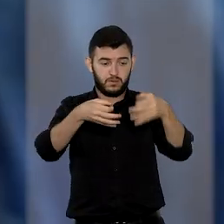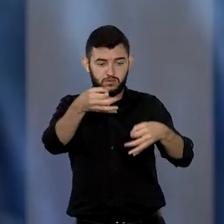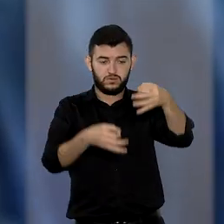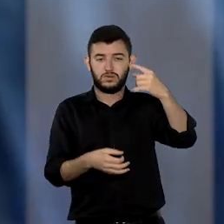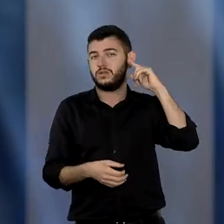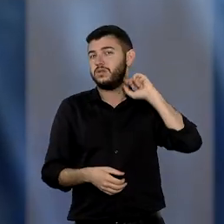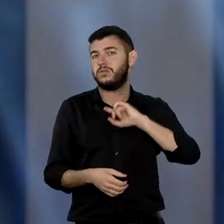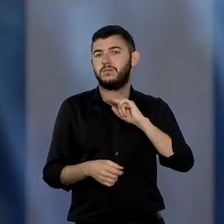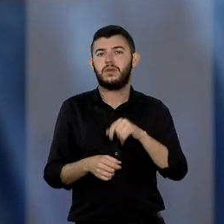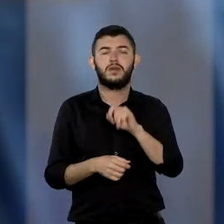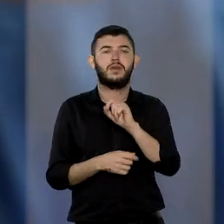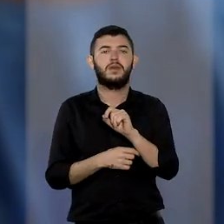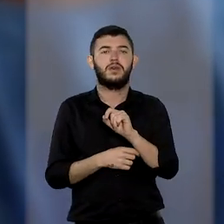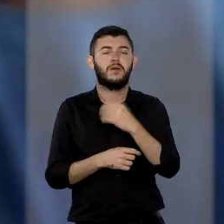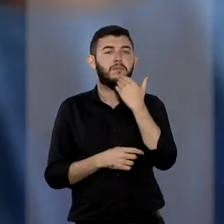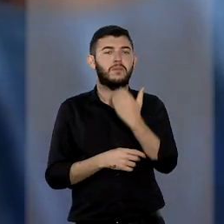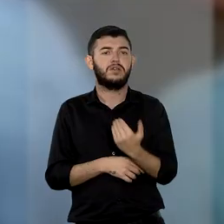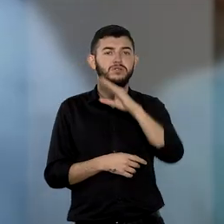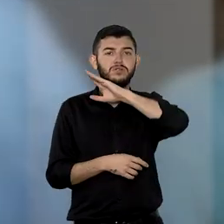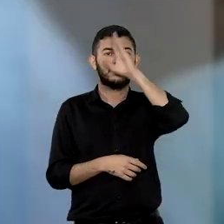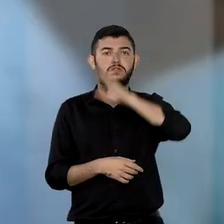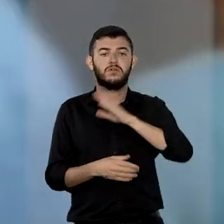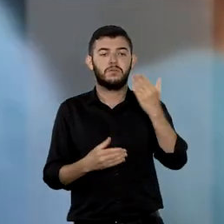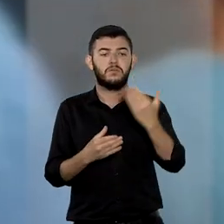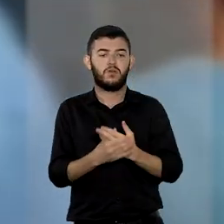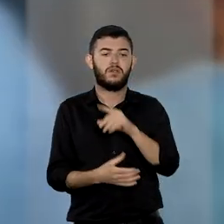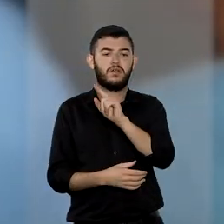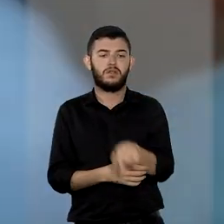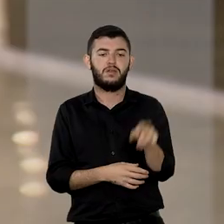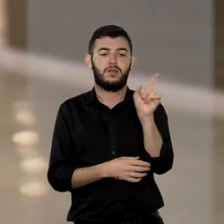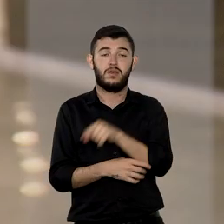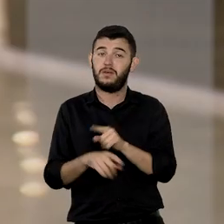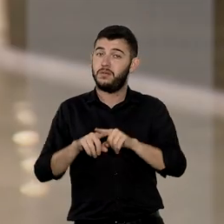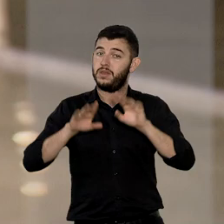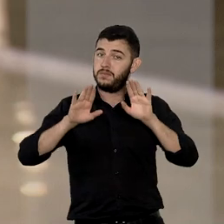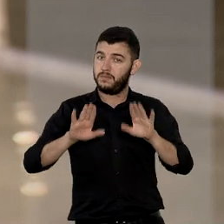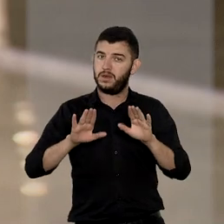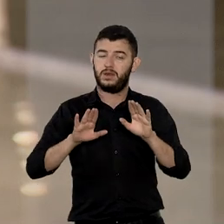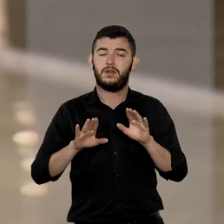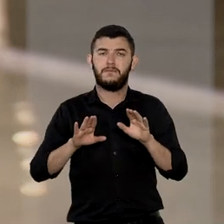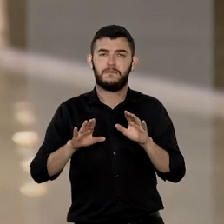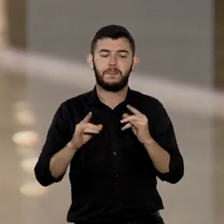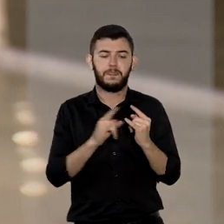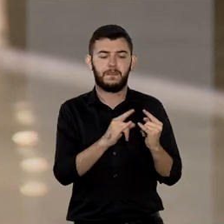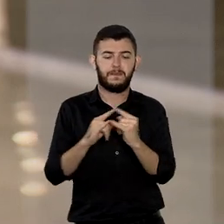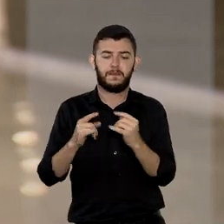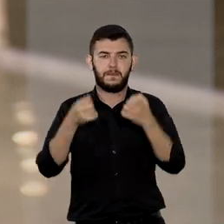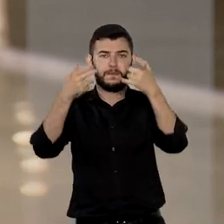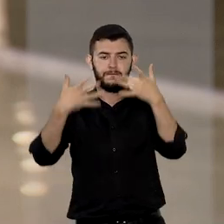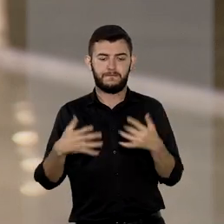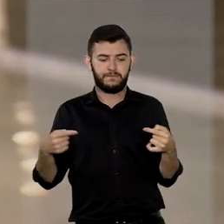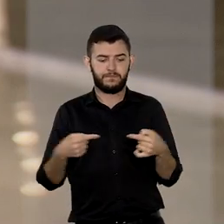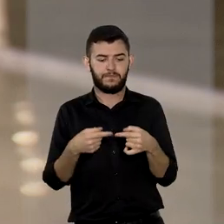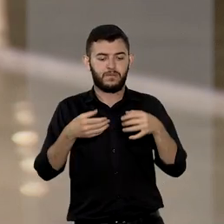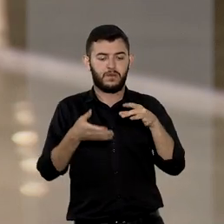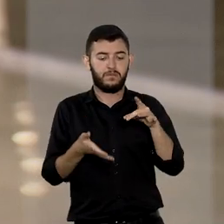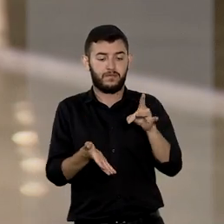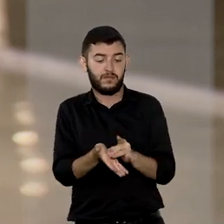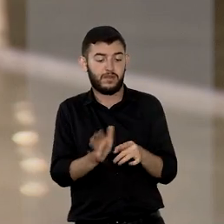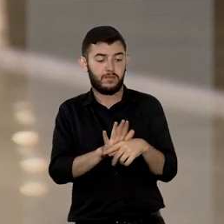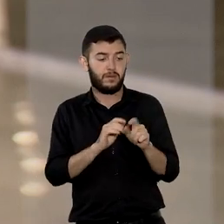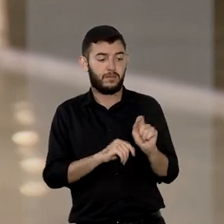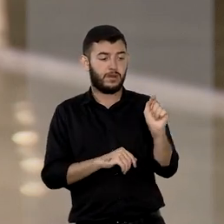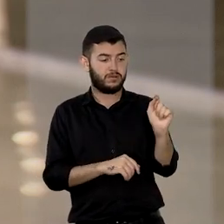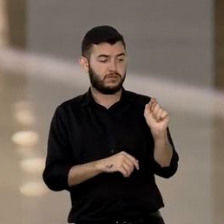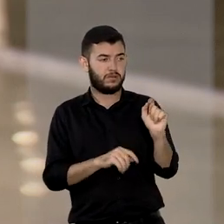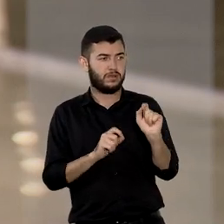Estado que indeferiu seu pedido de gratuidade em um processo. A entidade recorrente alegou que por ser enquadrada na condição